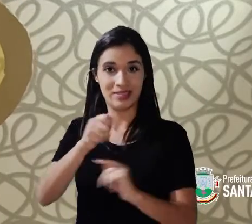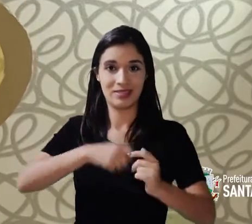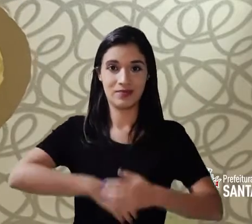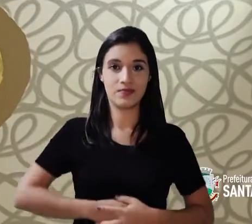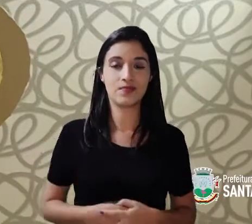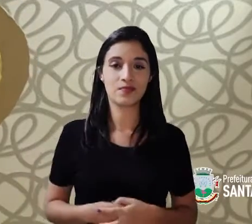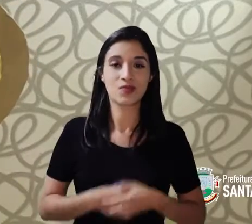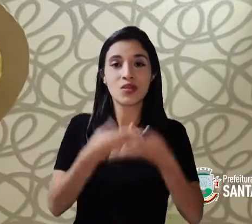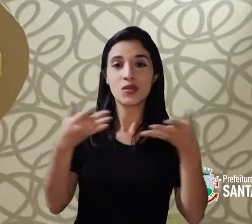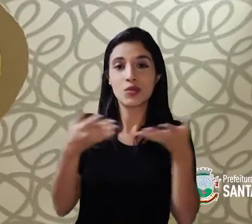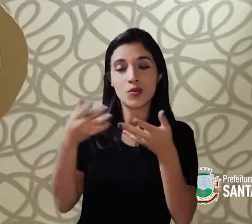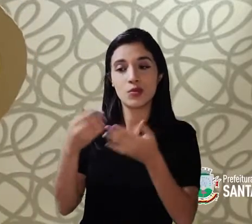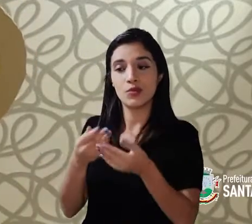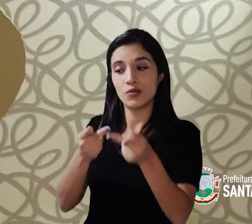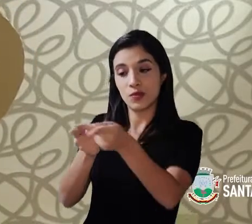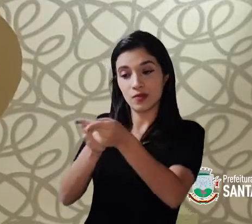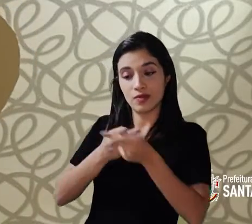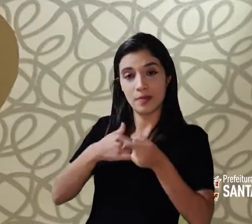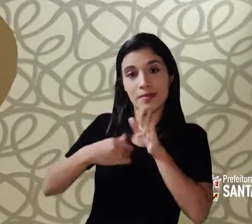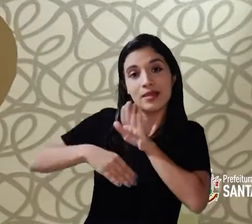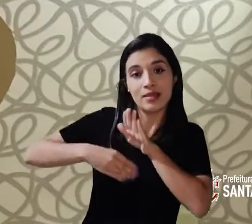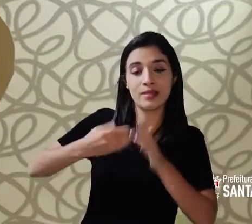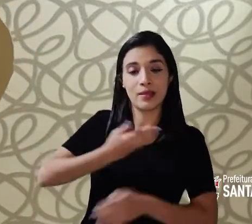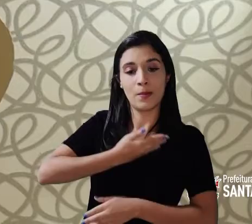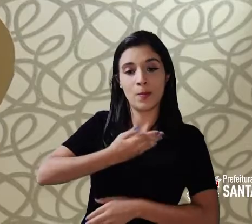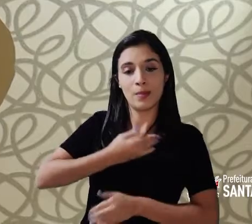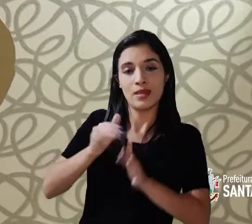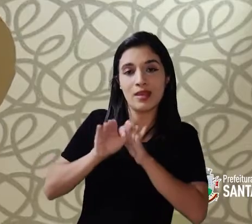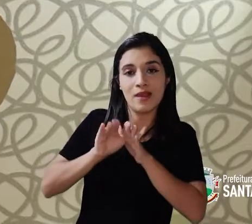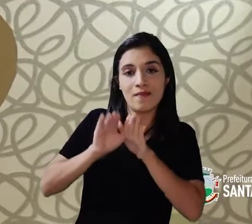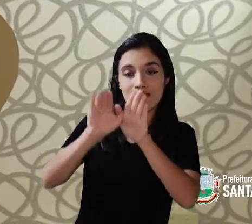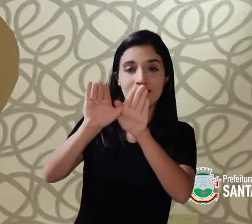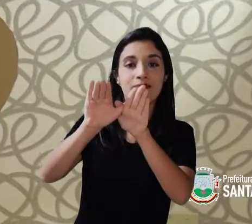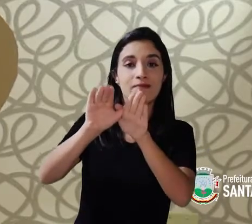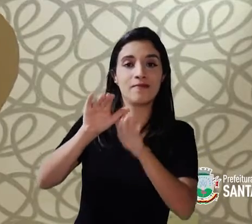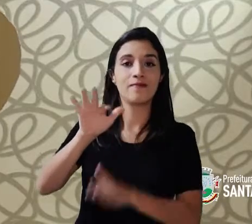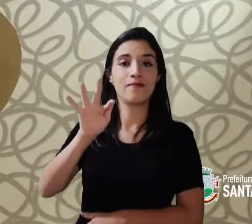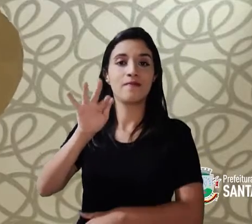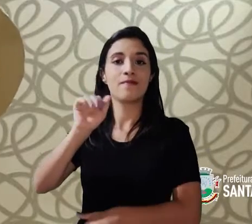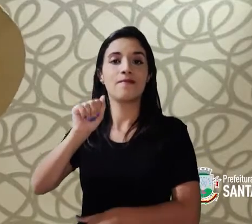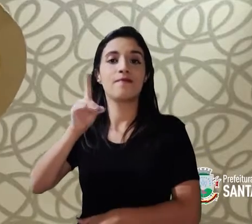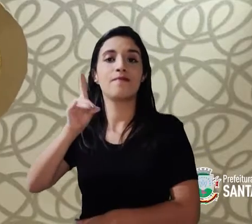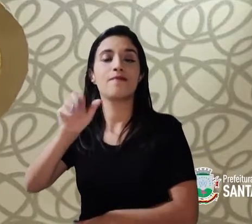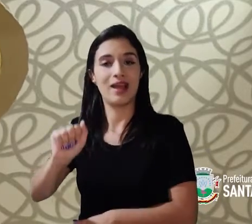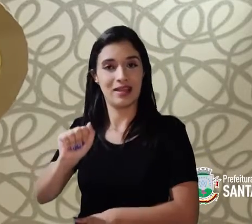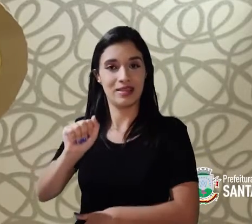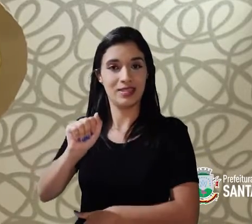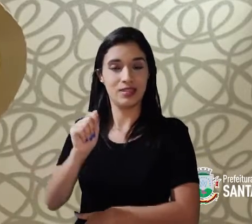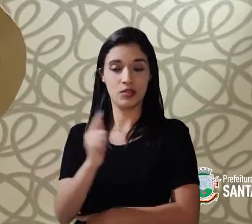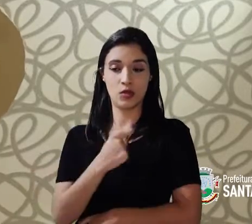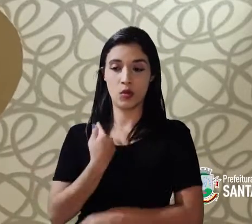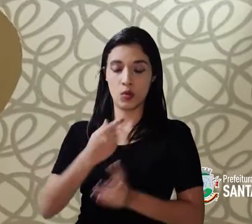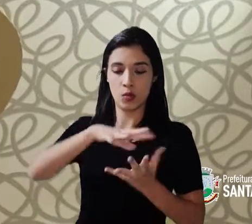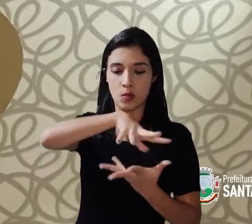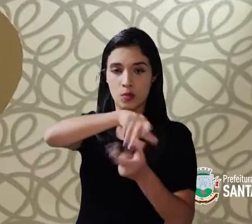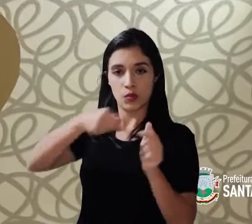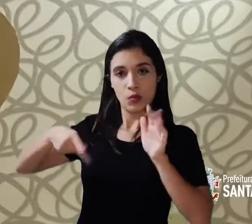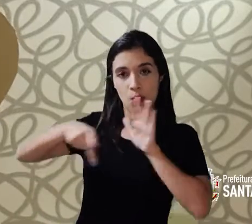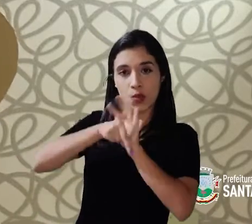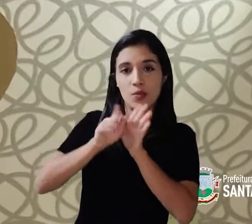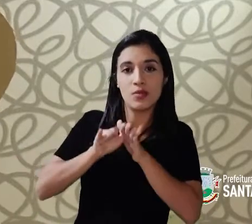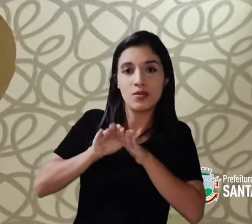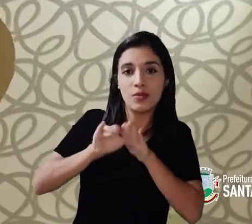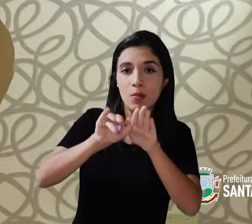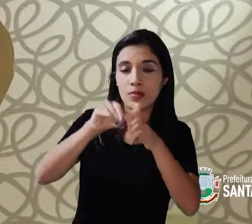e hoje trouxe as minhas auxiliares fadas. Nós viemos do Reino dos Voos Leves